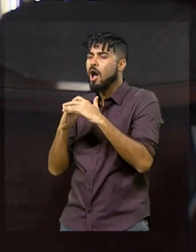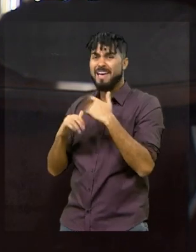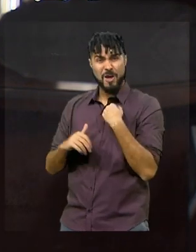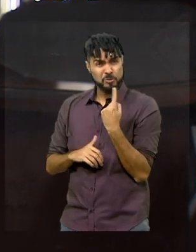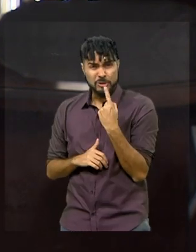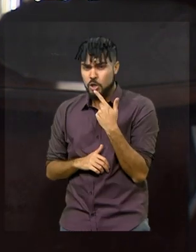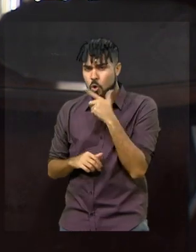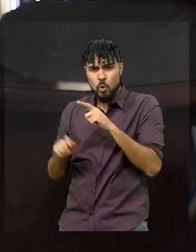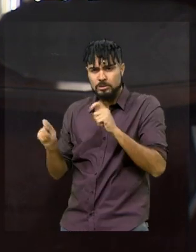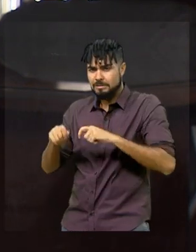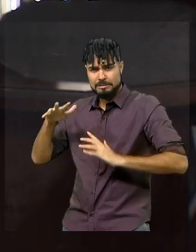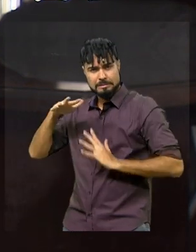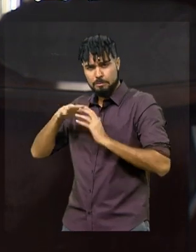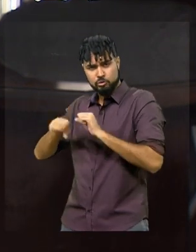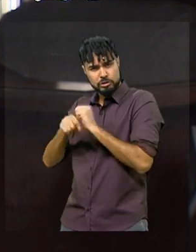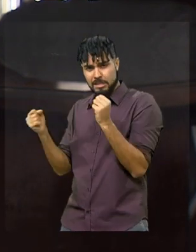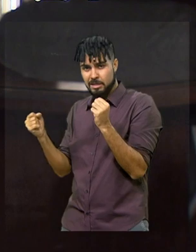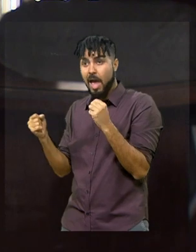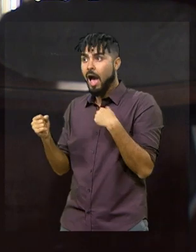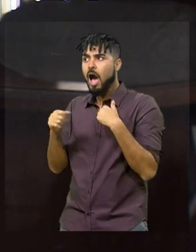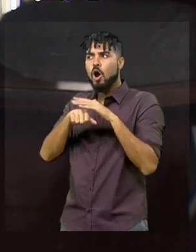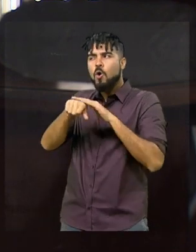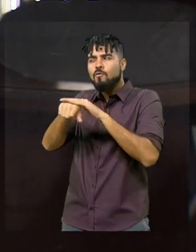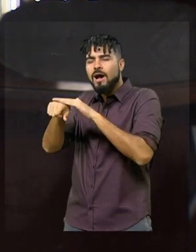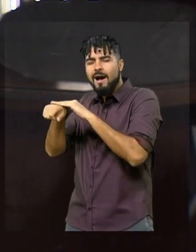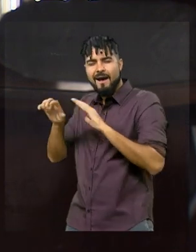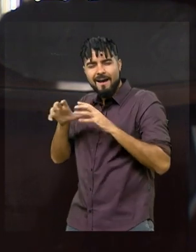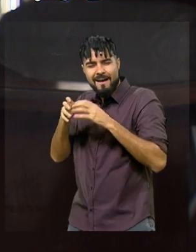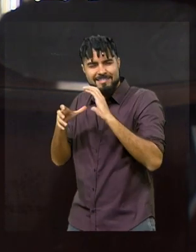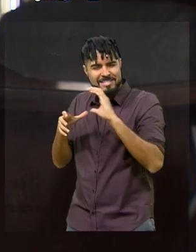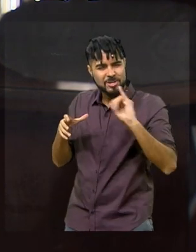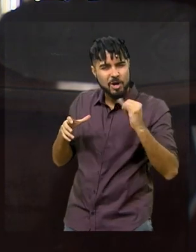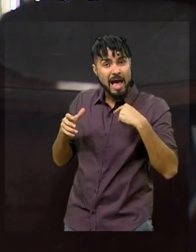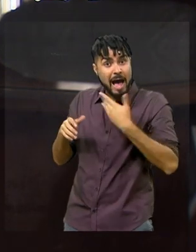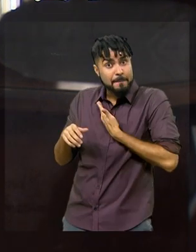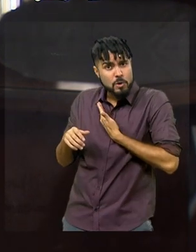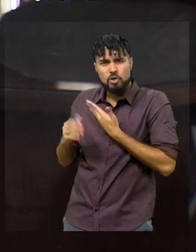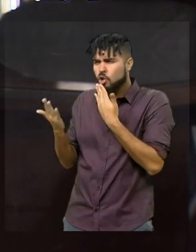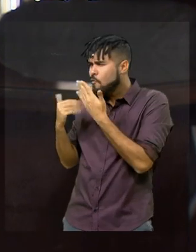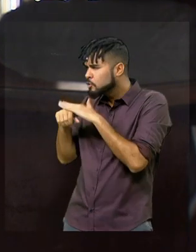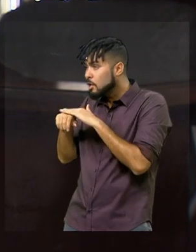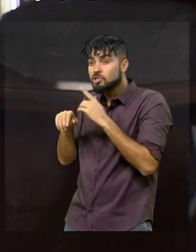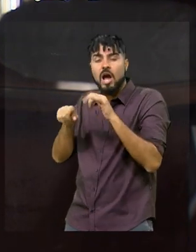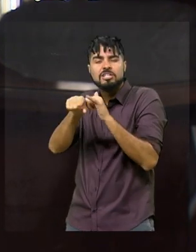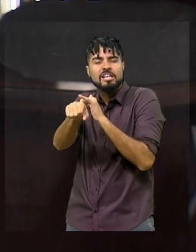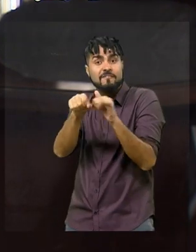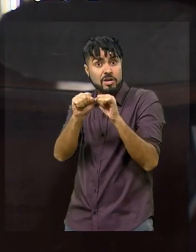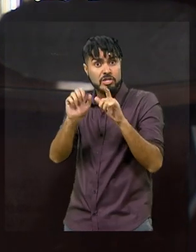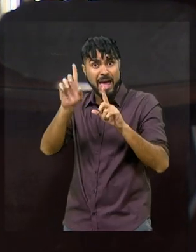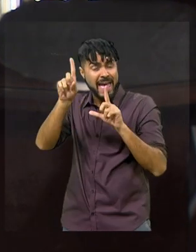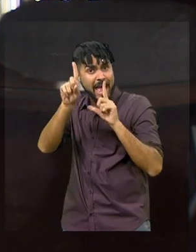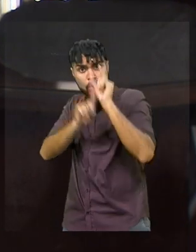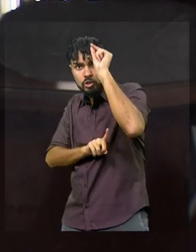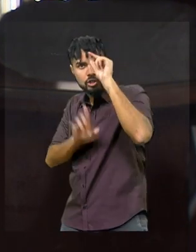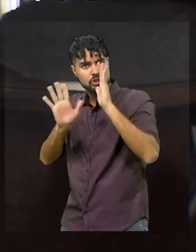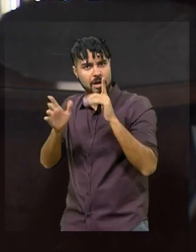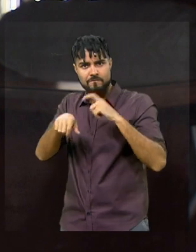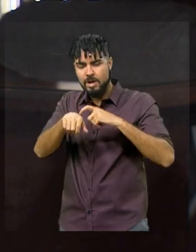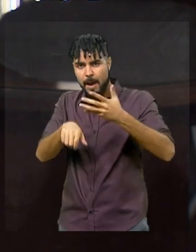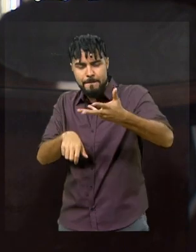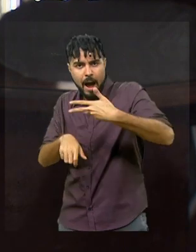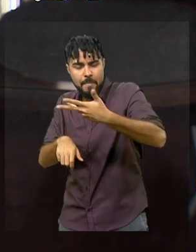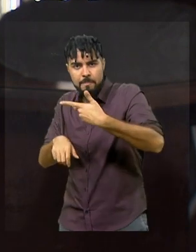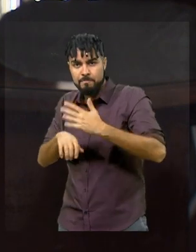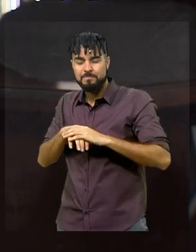os colegas da comissão e nós organizamos uma estratégia. Nós batemos recordes de aprovação esse semestre. Nós pegamos temas